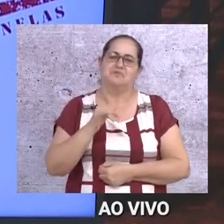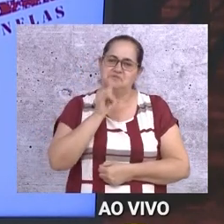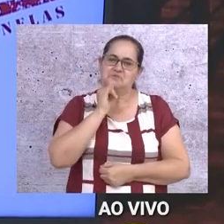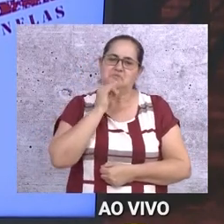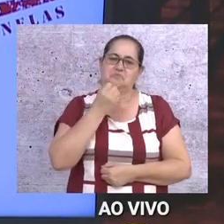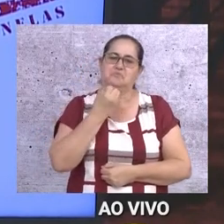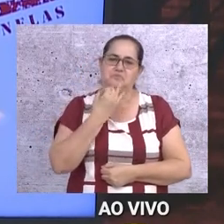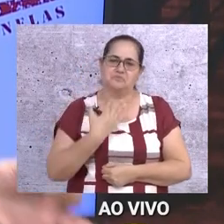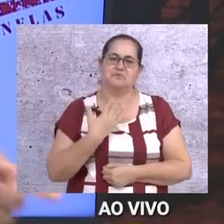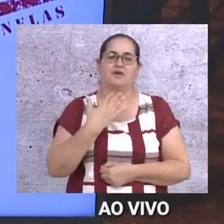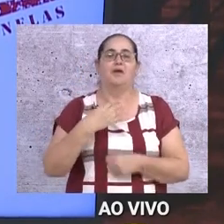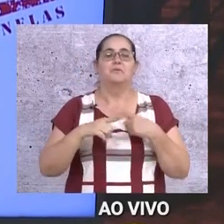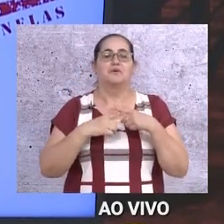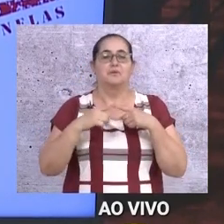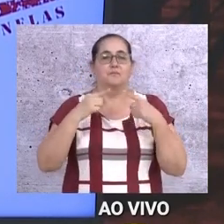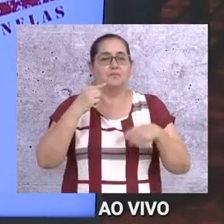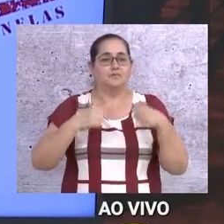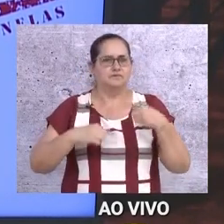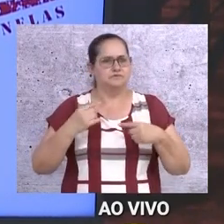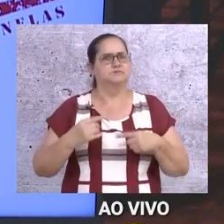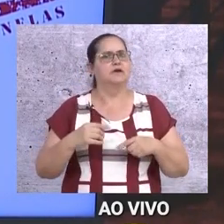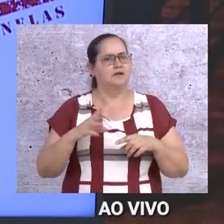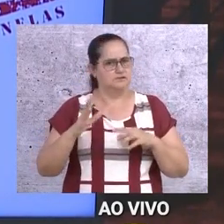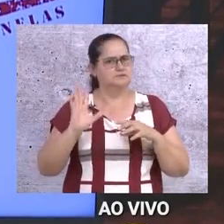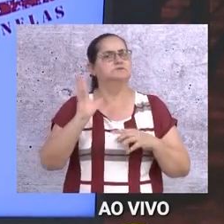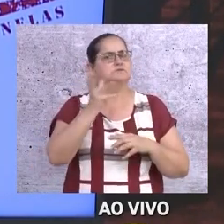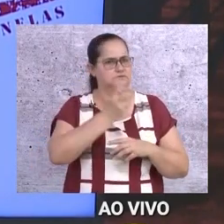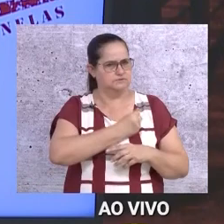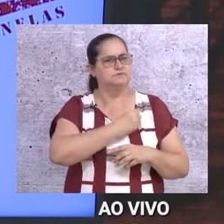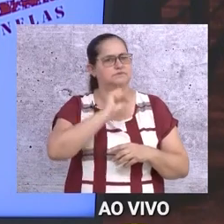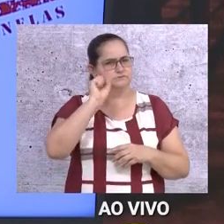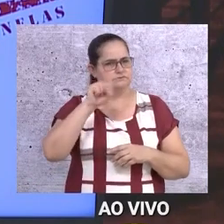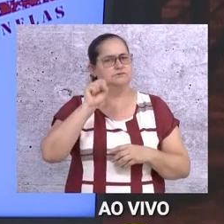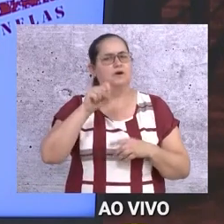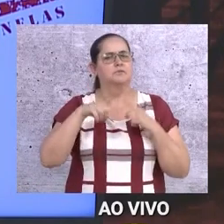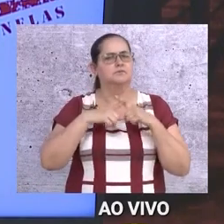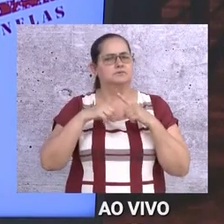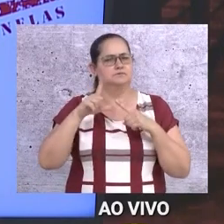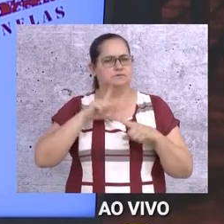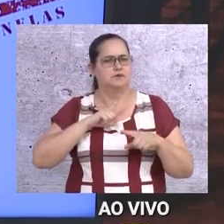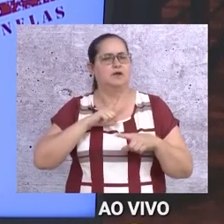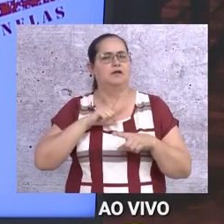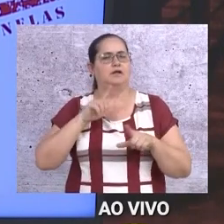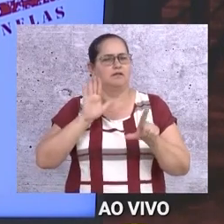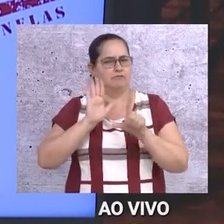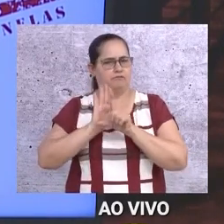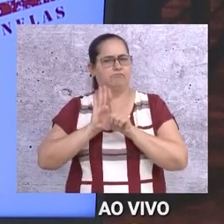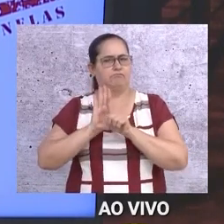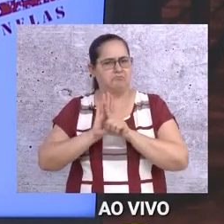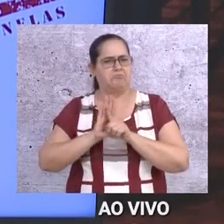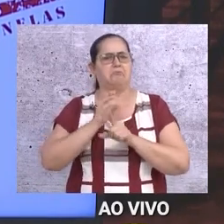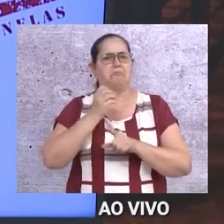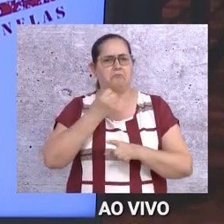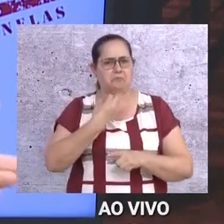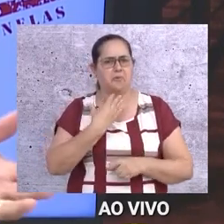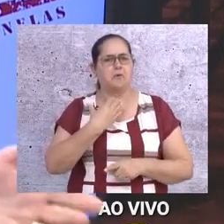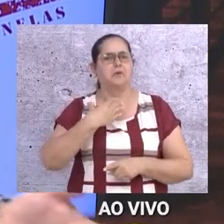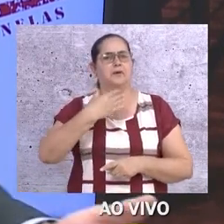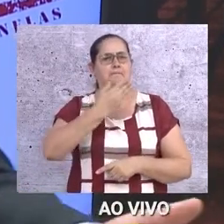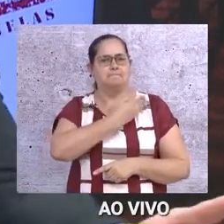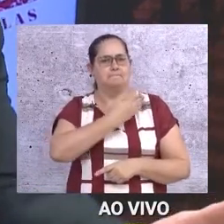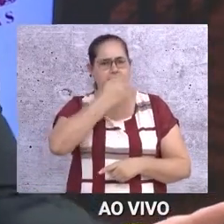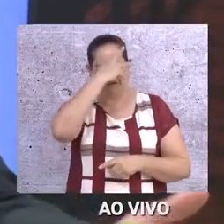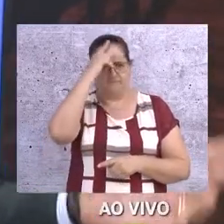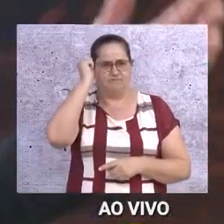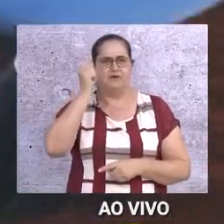temos que entender, gente, que a política é a nossa salvação, sim. Com bons legisladores, bons prefeitos, bons governadores. Então, agora vai uma